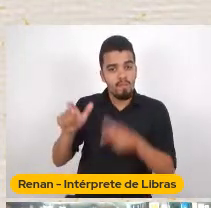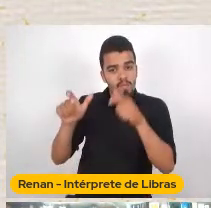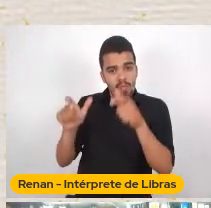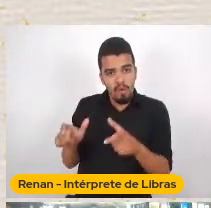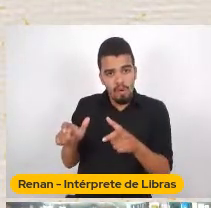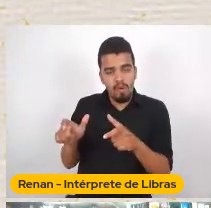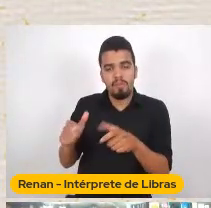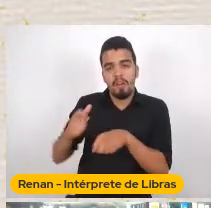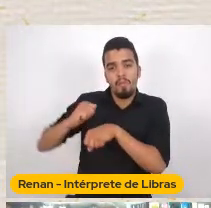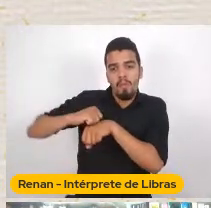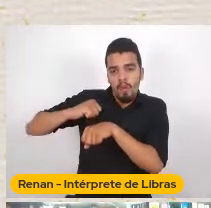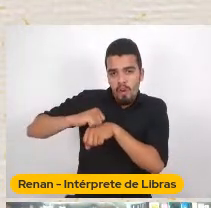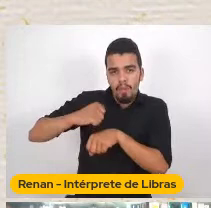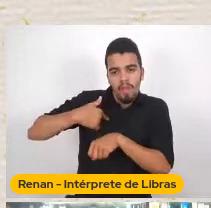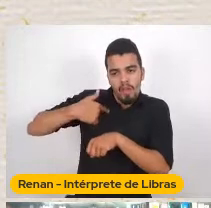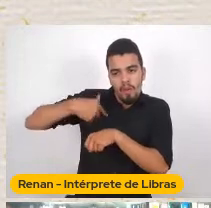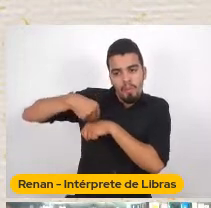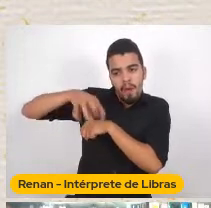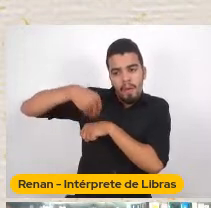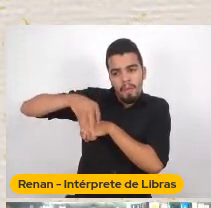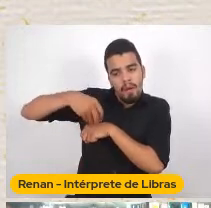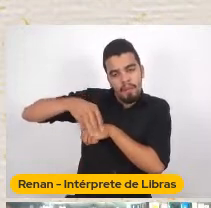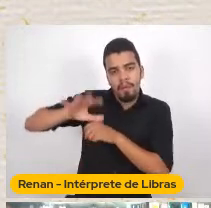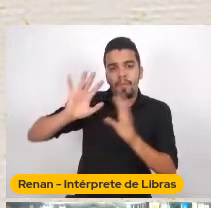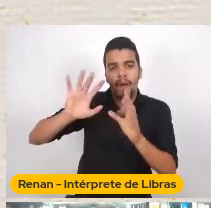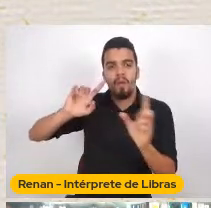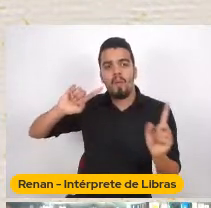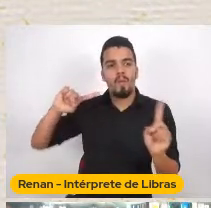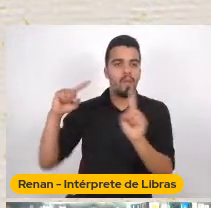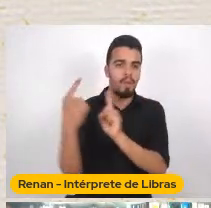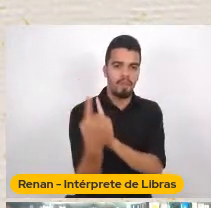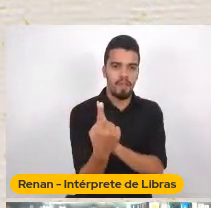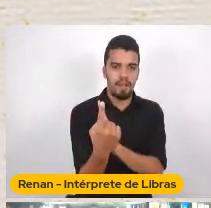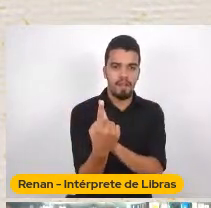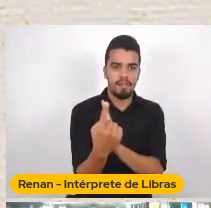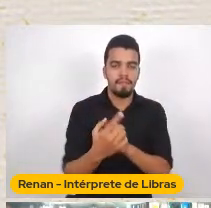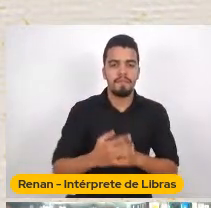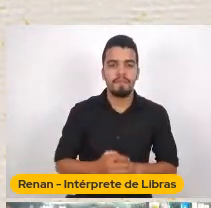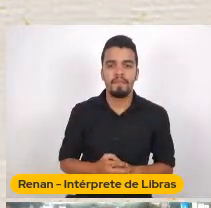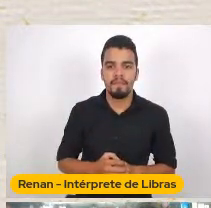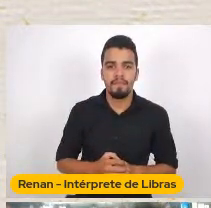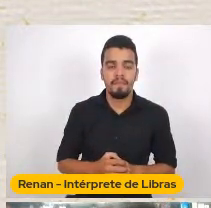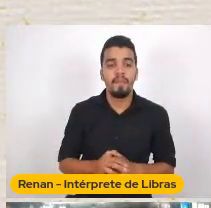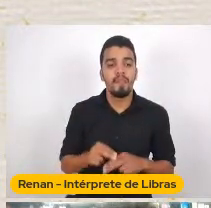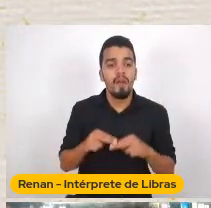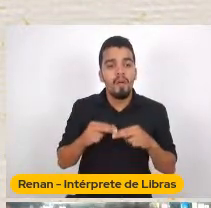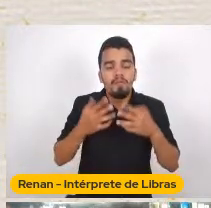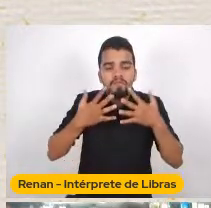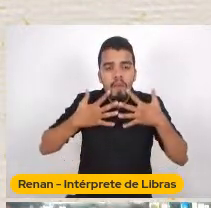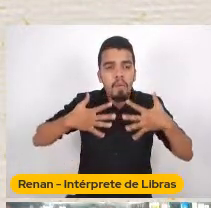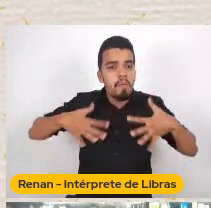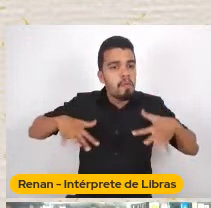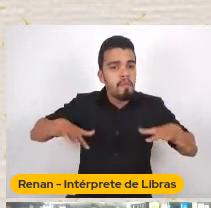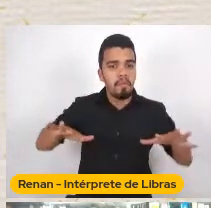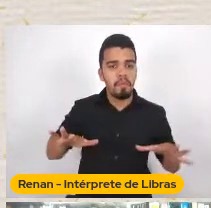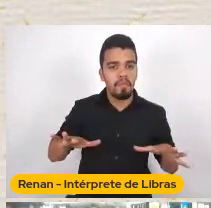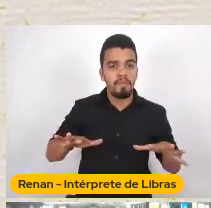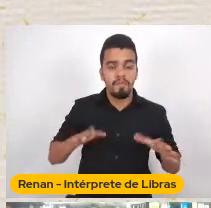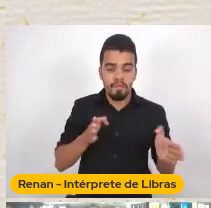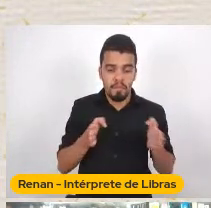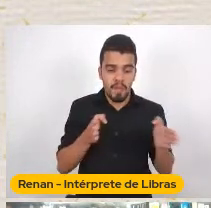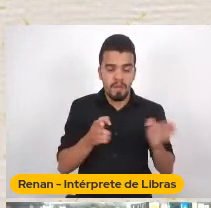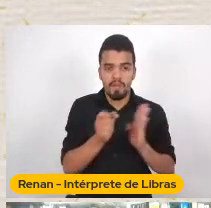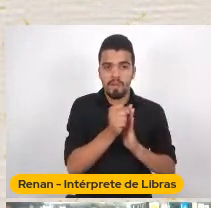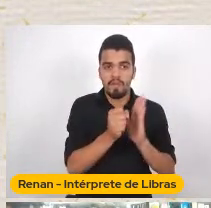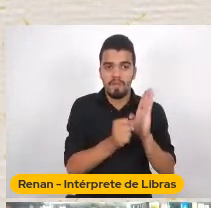Claro Um orientalizado Então Esse processo Ele foi comum Ele foi muito comum Durante o século XIX Para o domínio